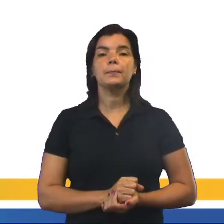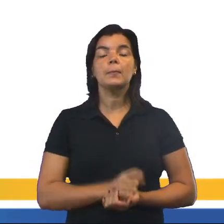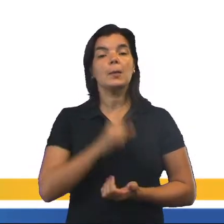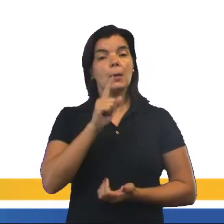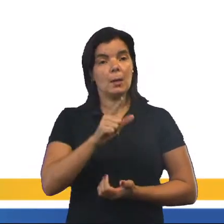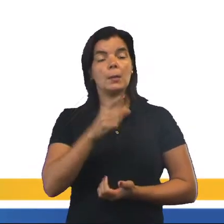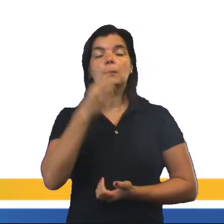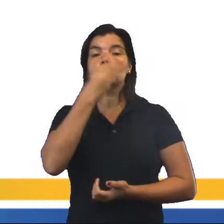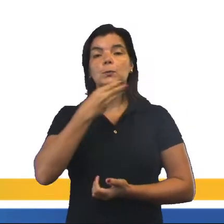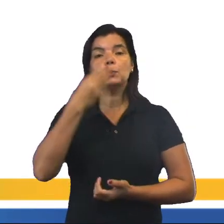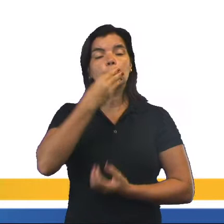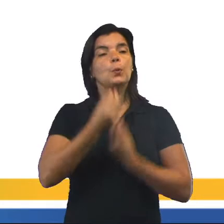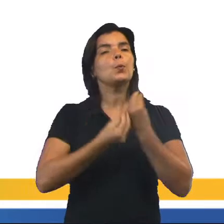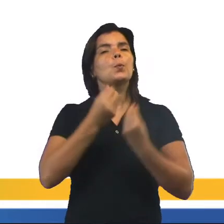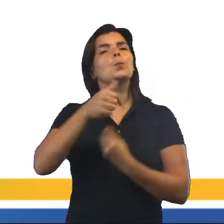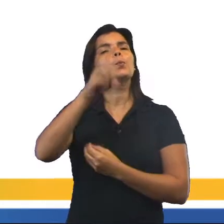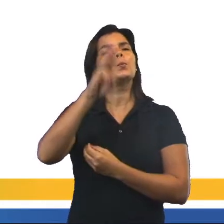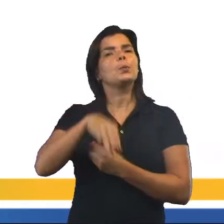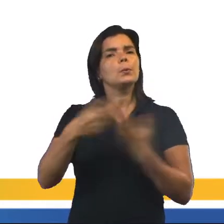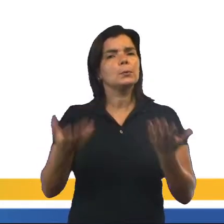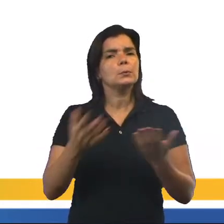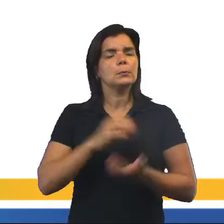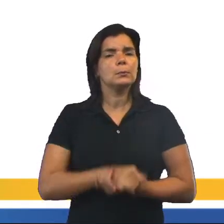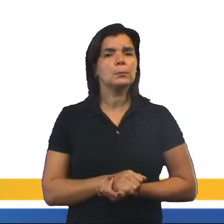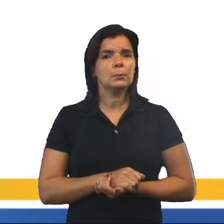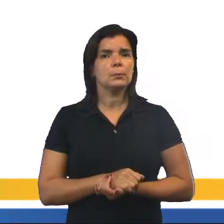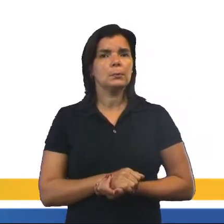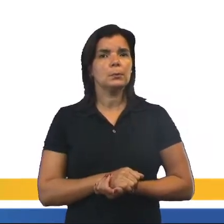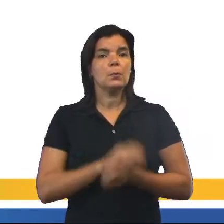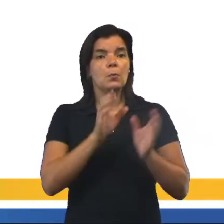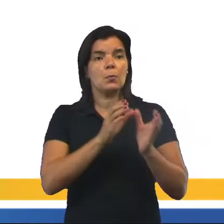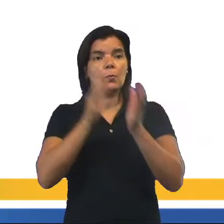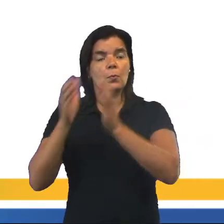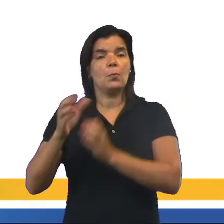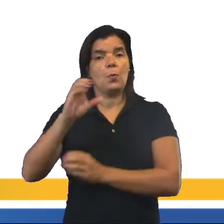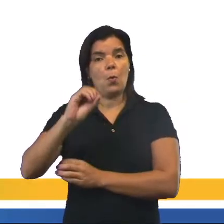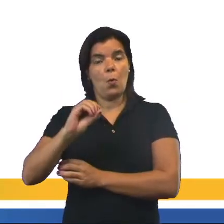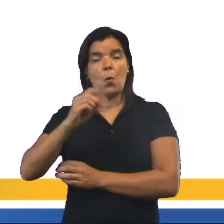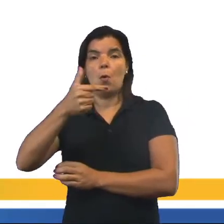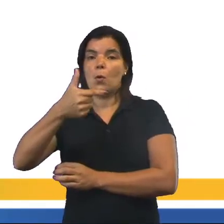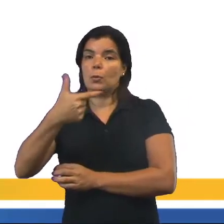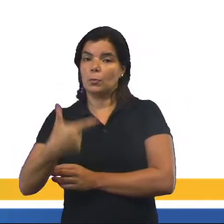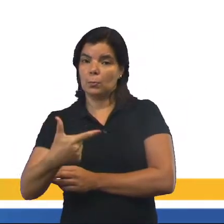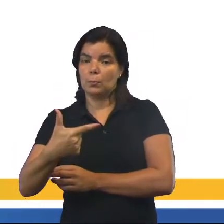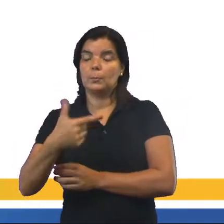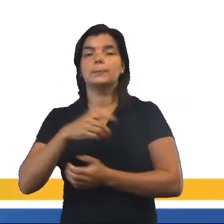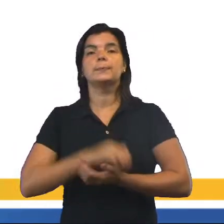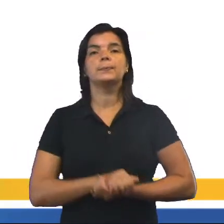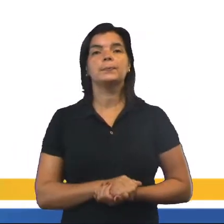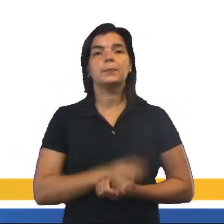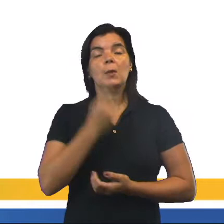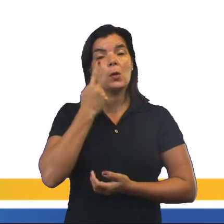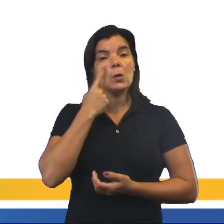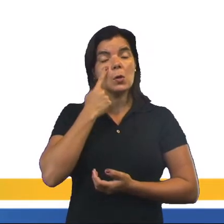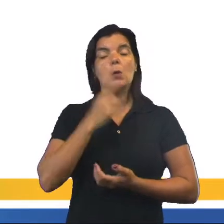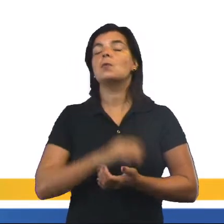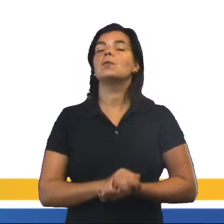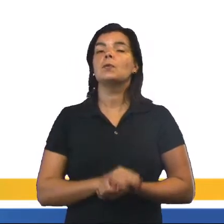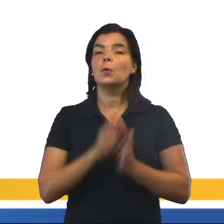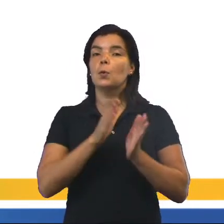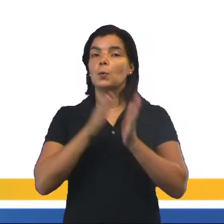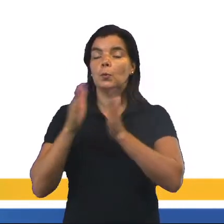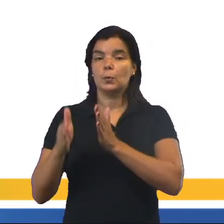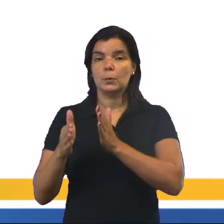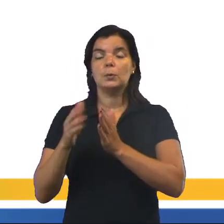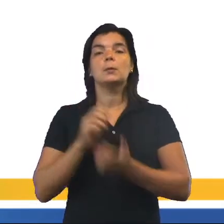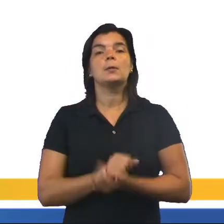Essa glicose reage com quem? Ela reage com o oxigênio, então o O2. Vejam que desse lado aí,